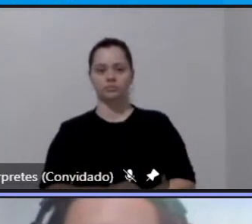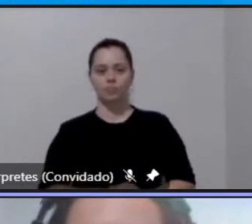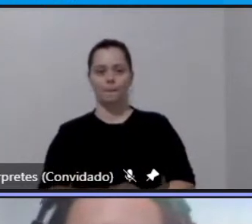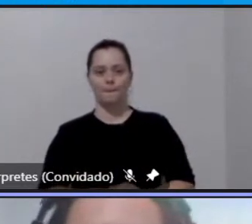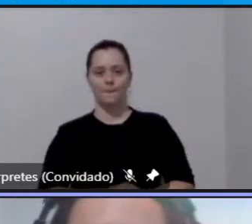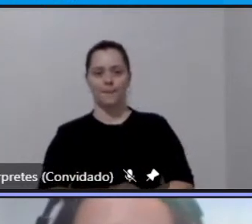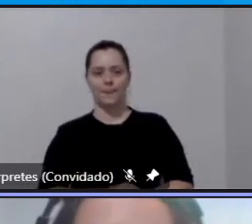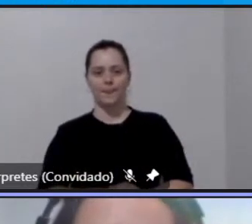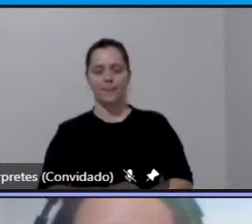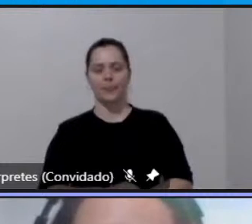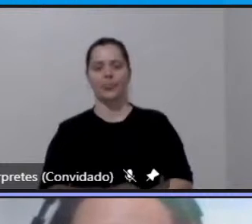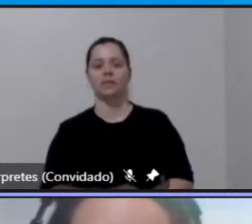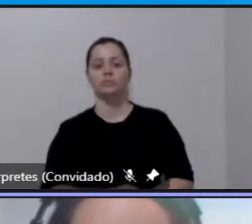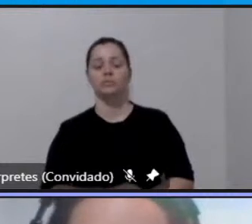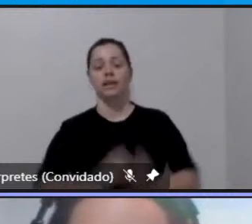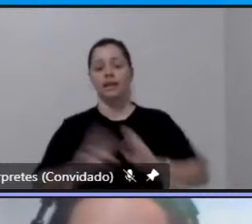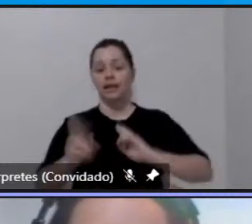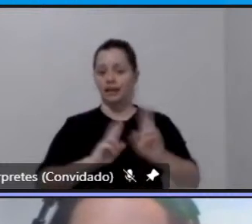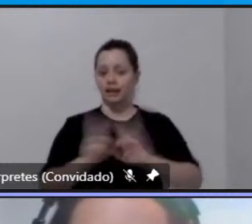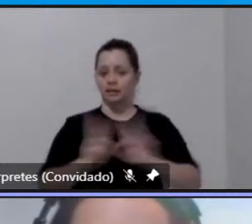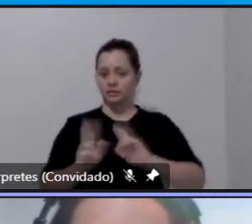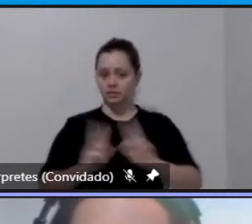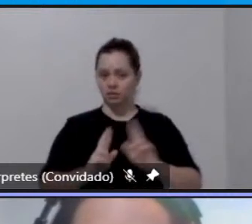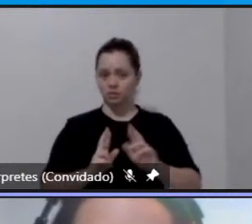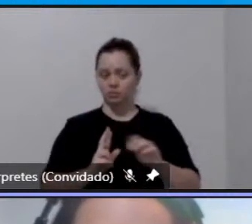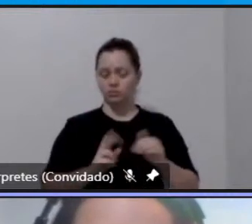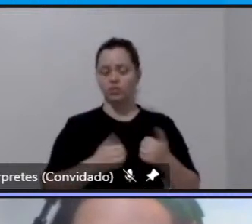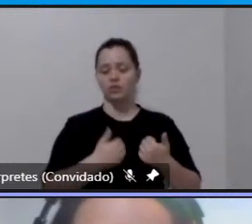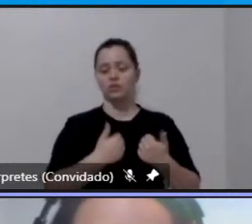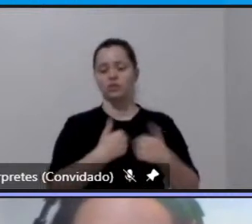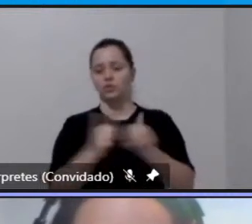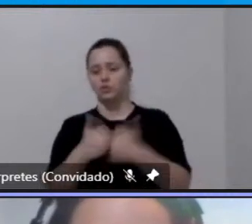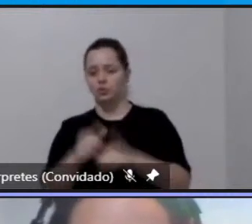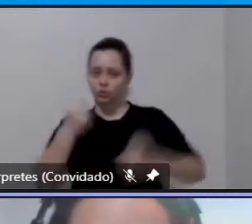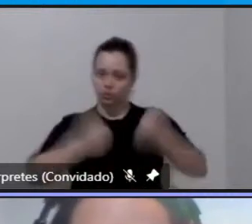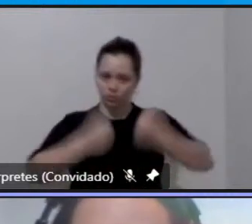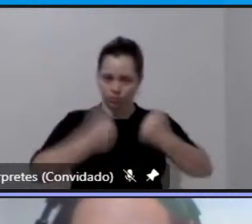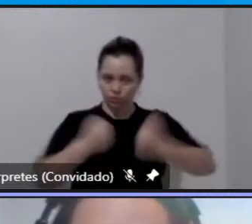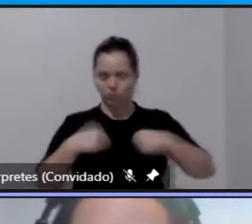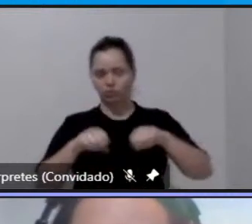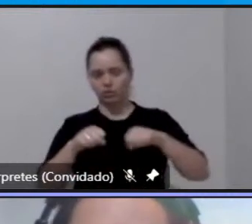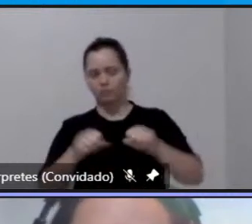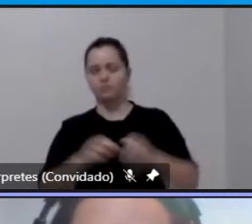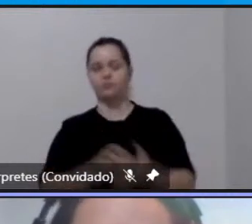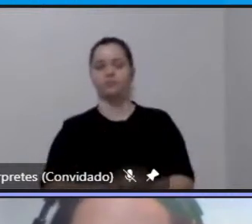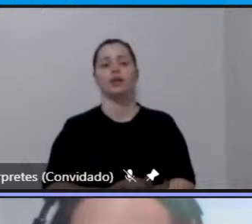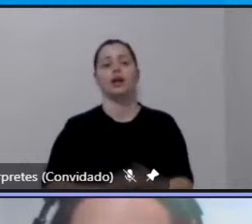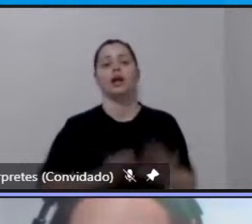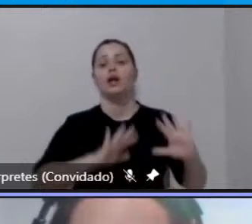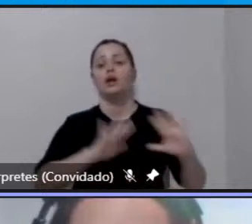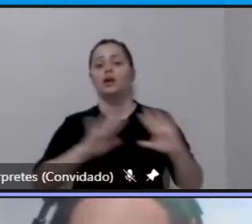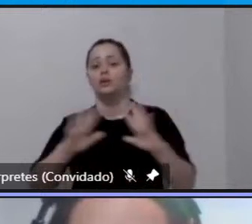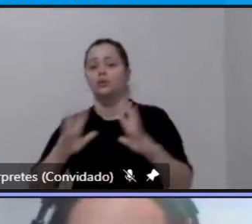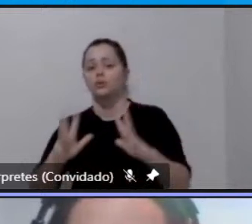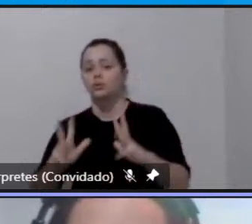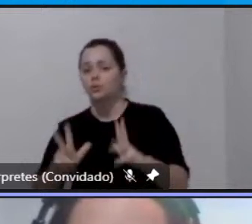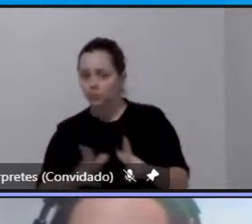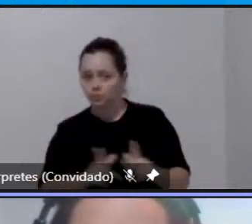em relação aos transportes aqui na região metropolitana do vale os atores que